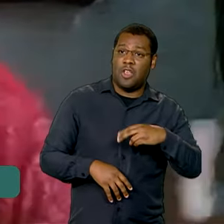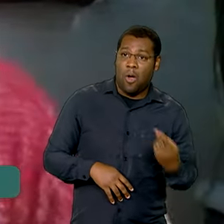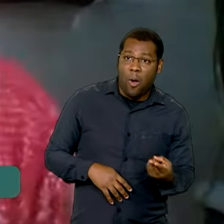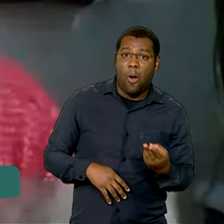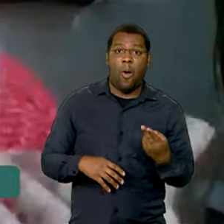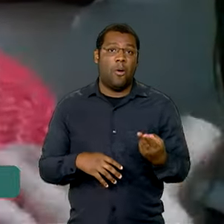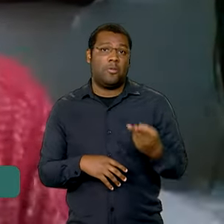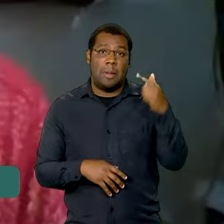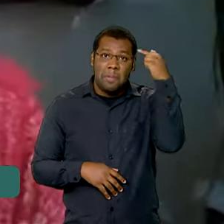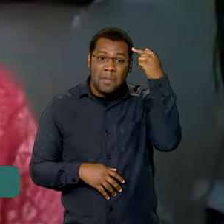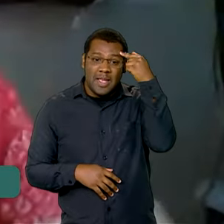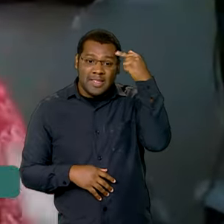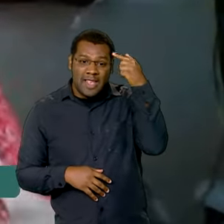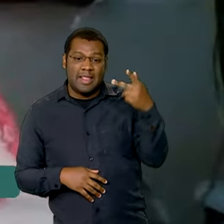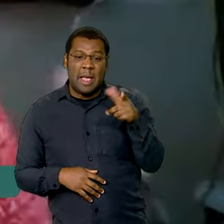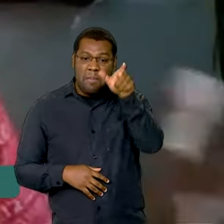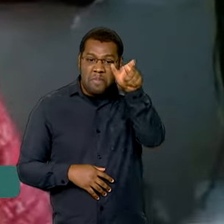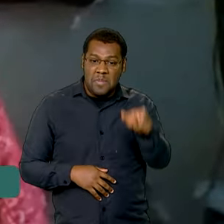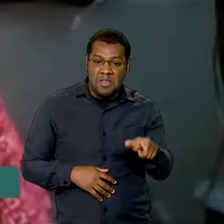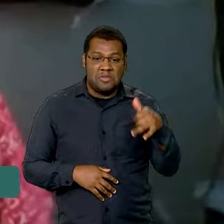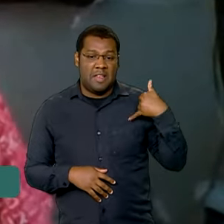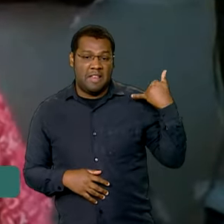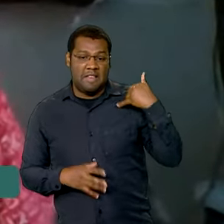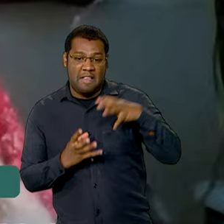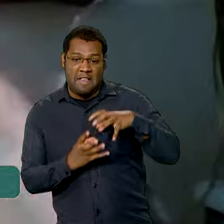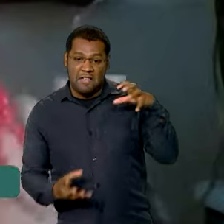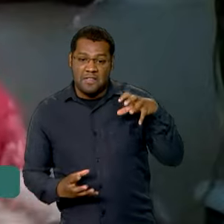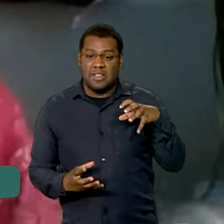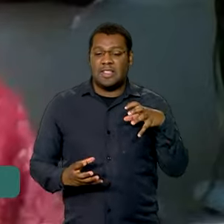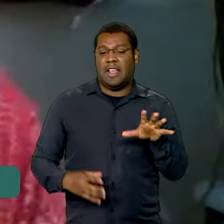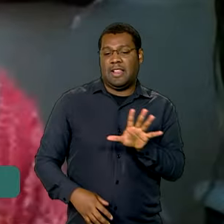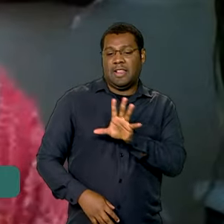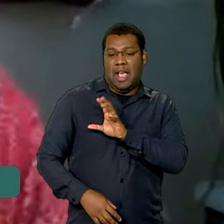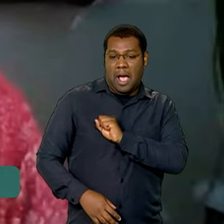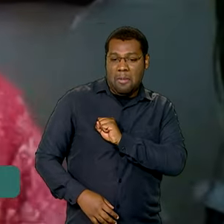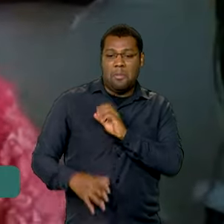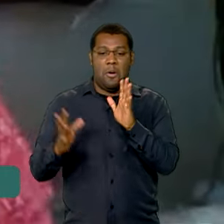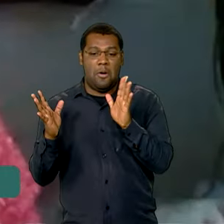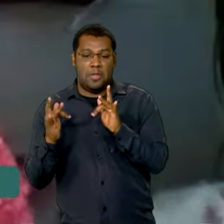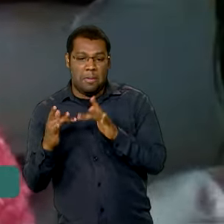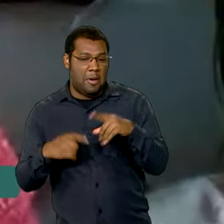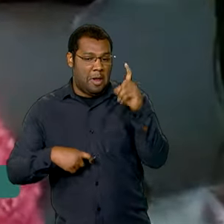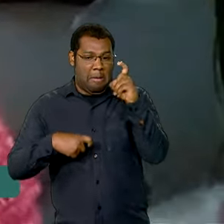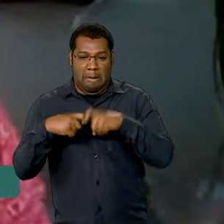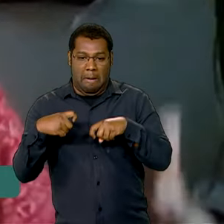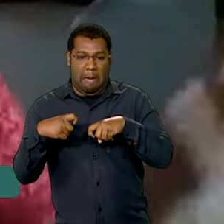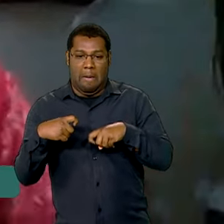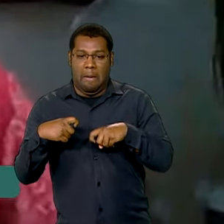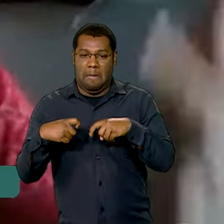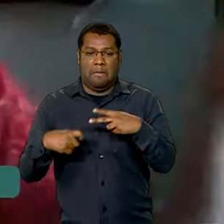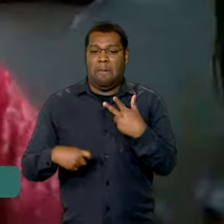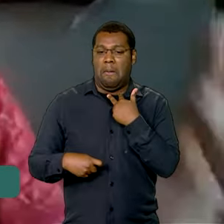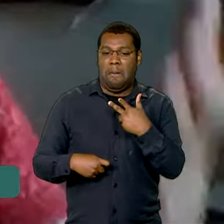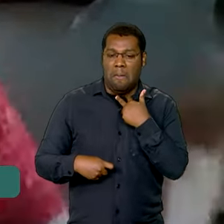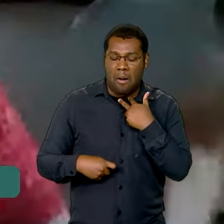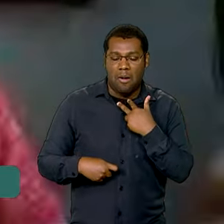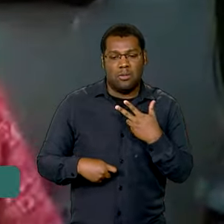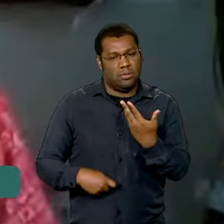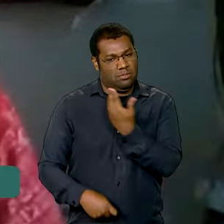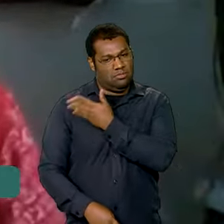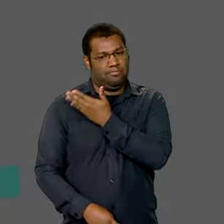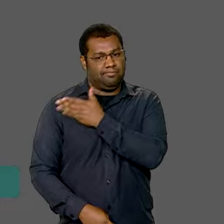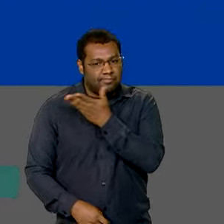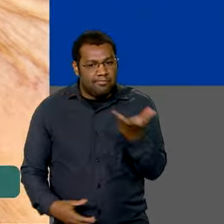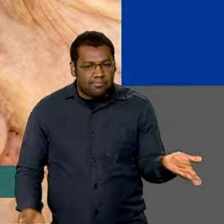não pode beijar na boca, não pode namorar, ou não pode se apaixonar de novo. Imagina transar, né? Então, sim, podemos fazer tudo